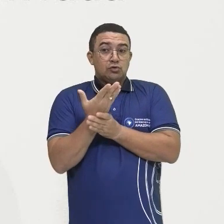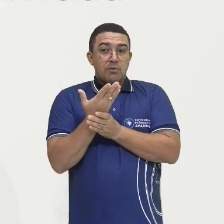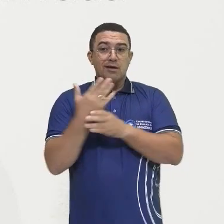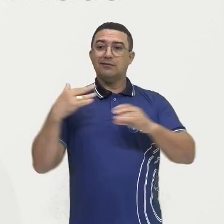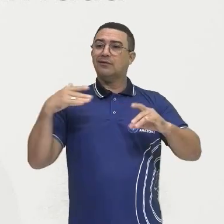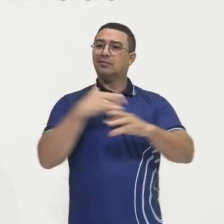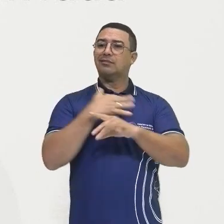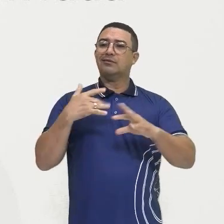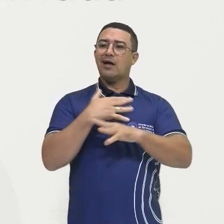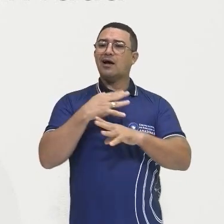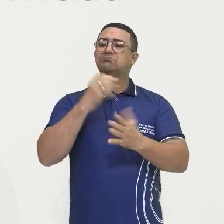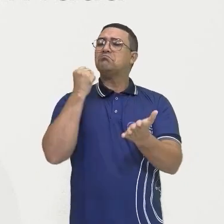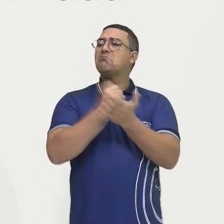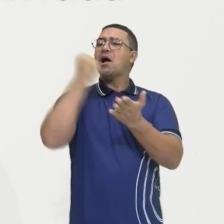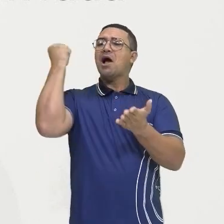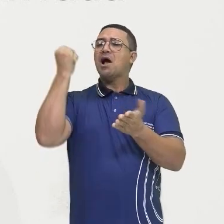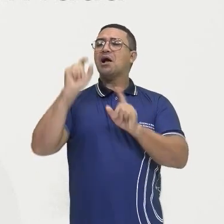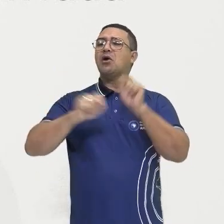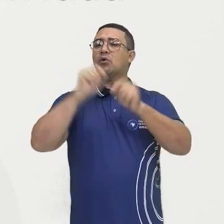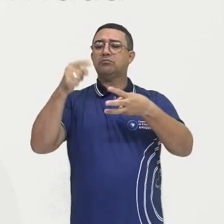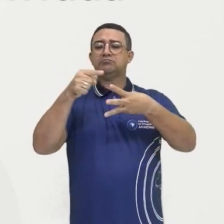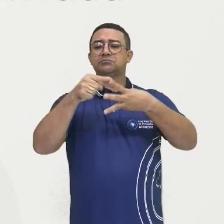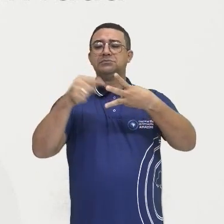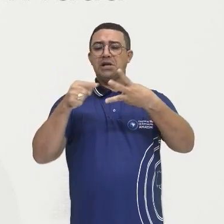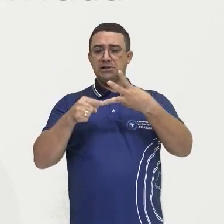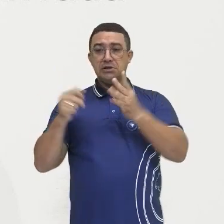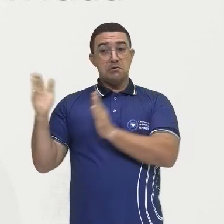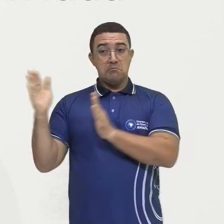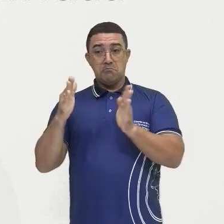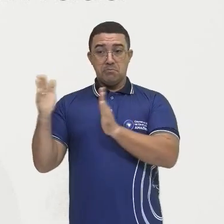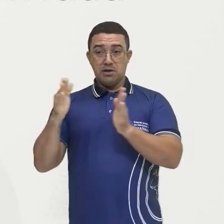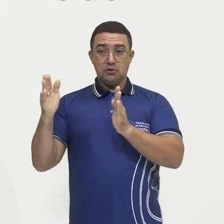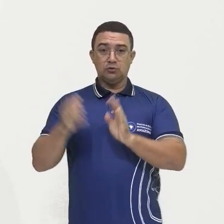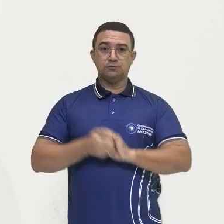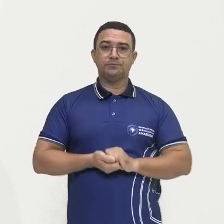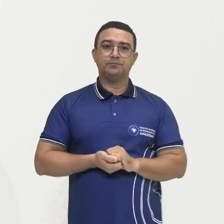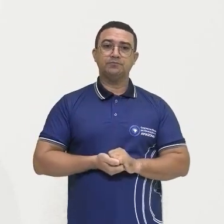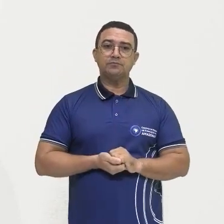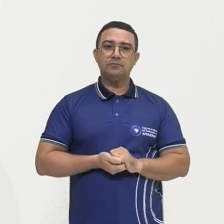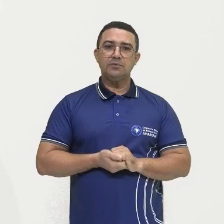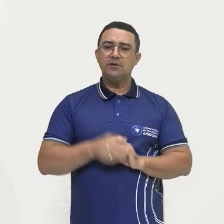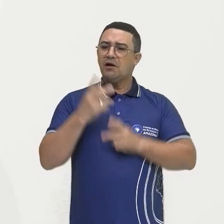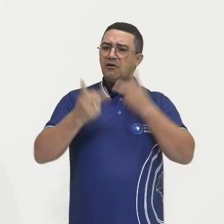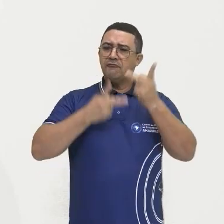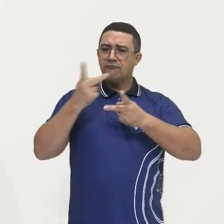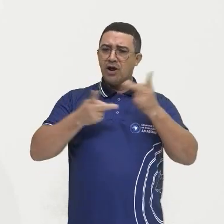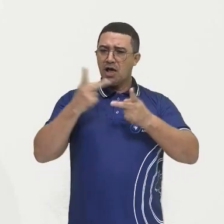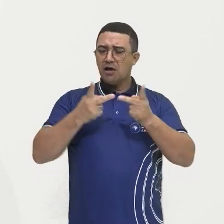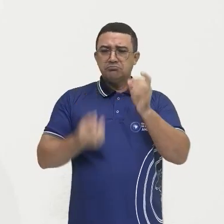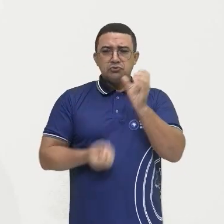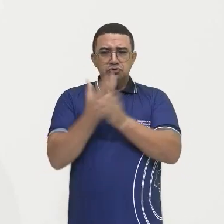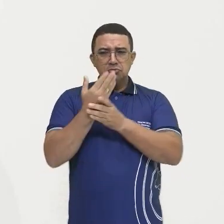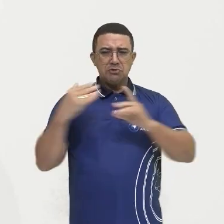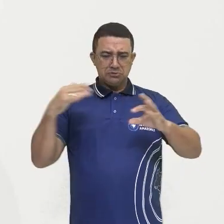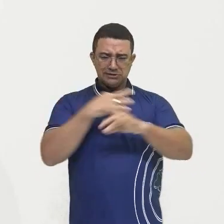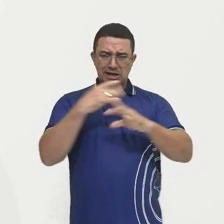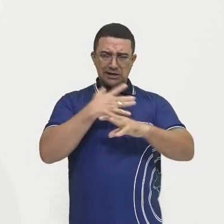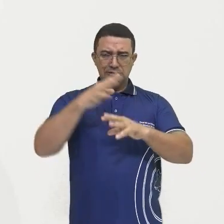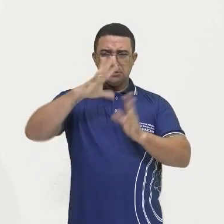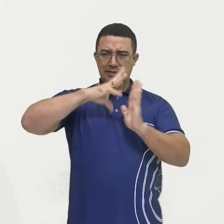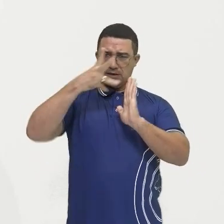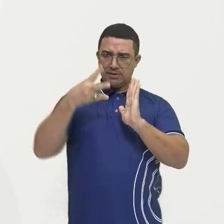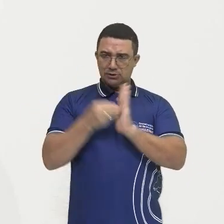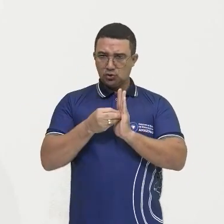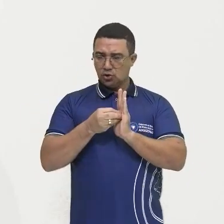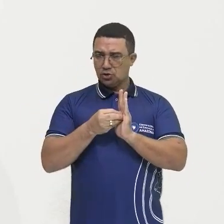ele foi marcado aí por três períodos. Então, quando a gente fala sobre o surgimento das cidades na Amazônia, ou a